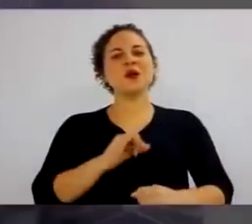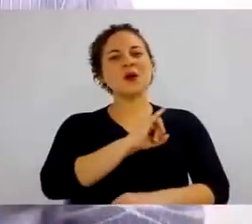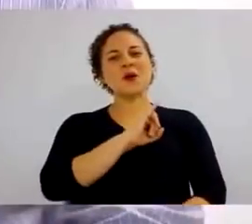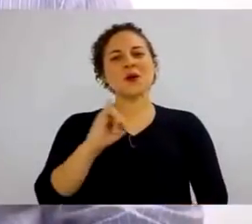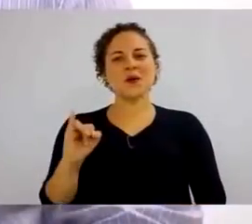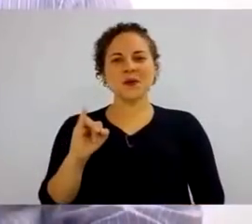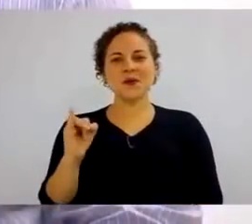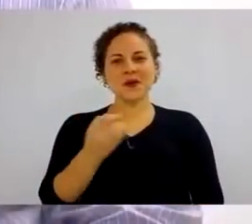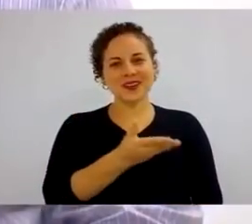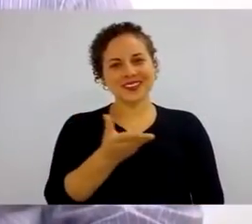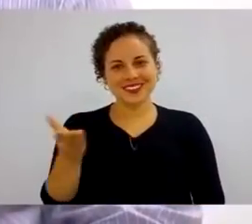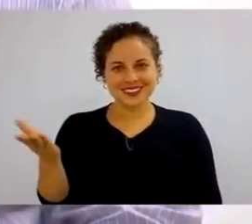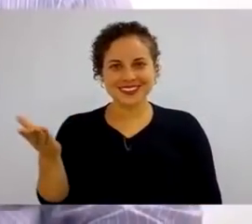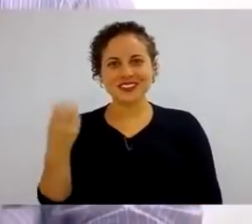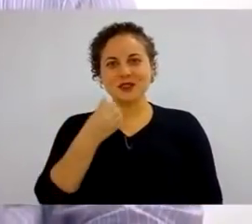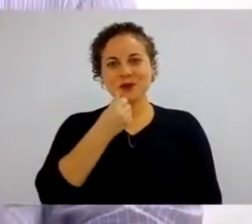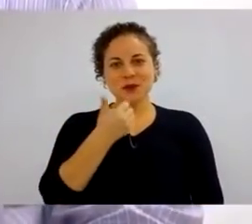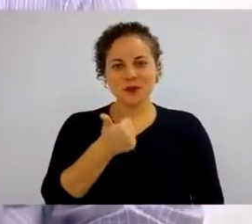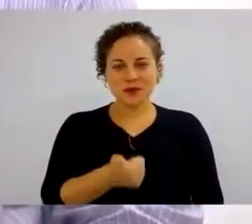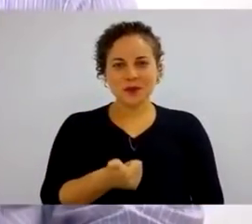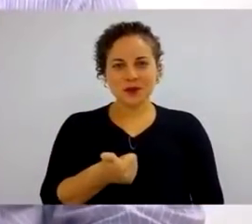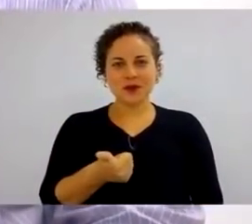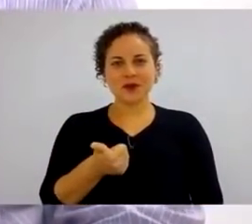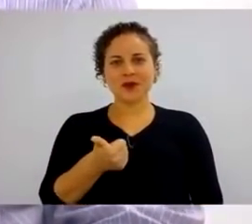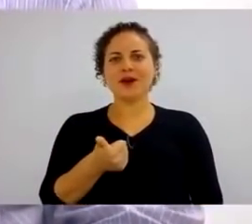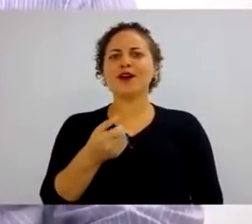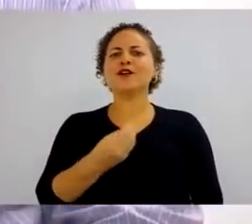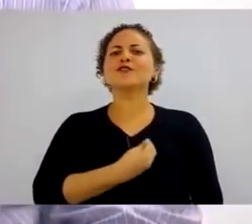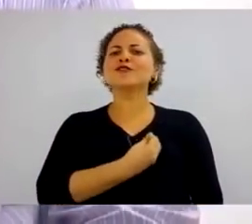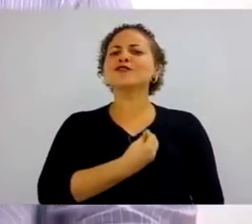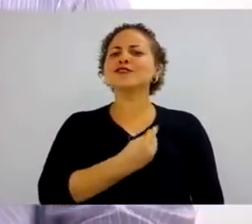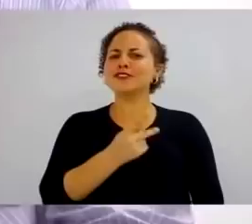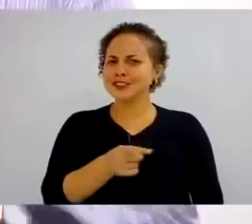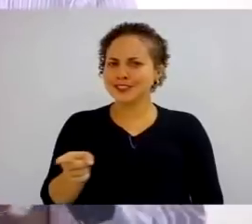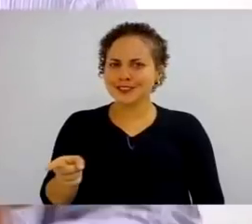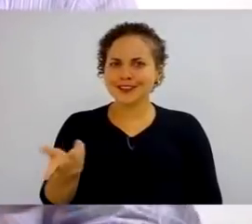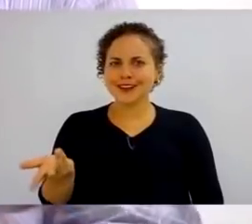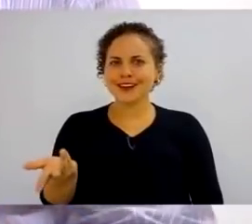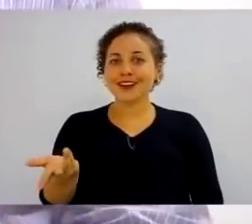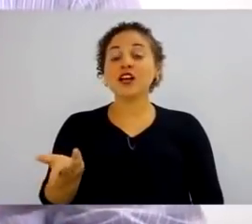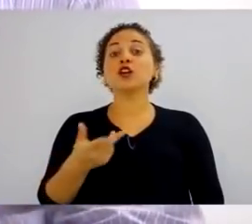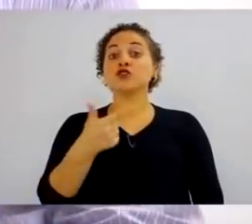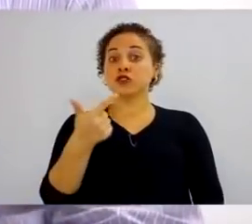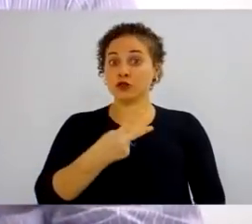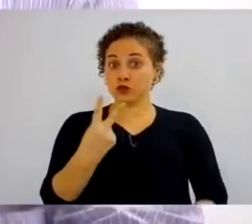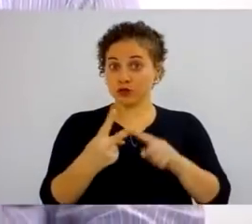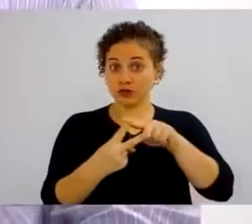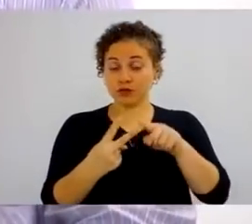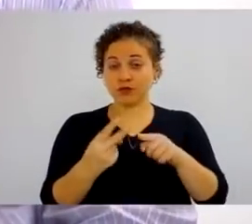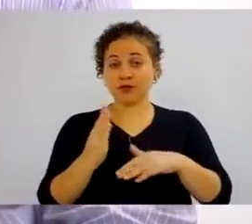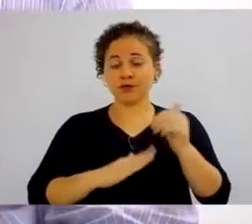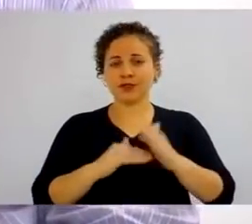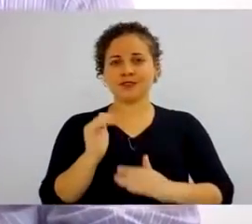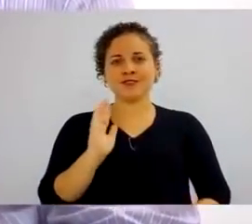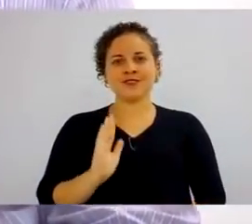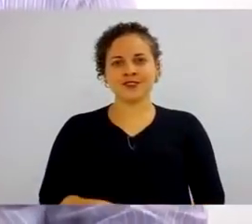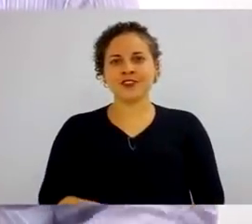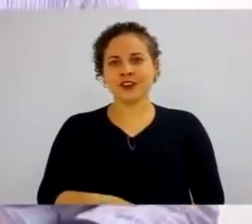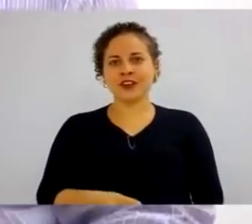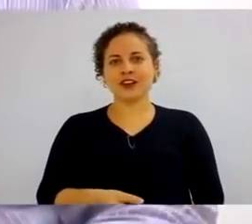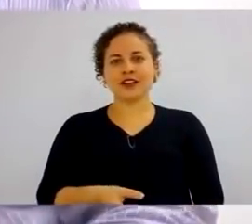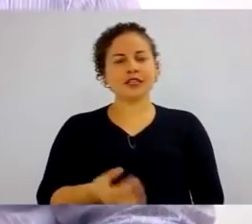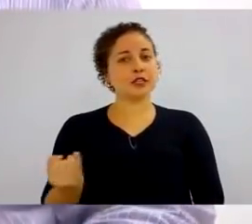Olá pessoal, tudo bem? E aí, como é que vocês estão? Já passamos por duas competências, duas